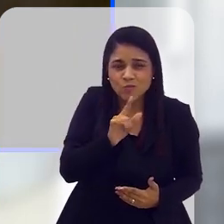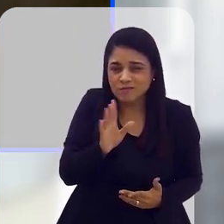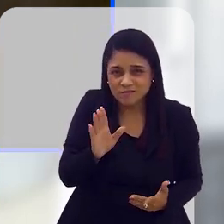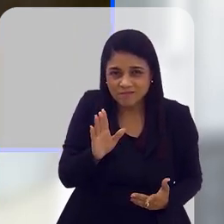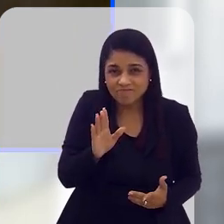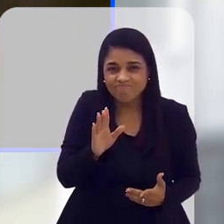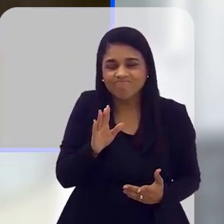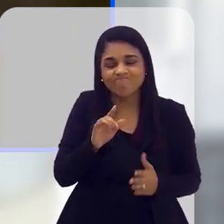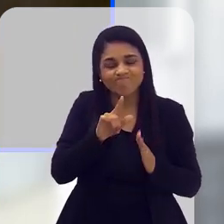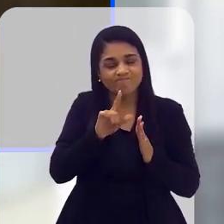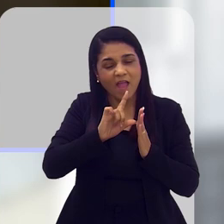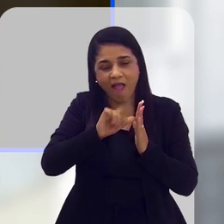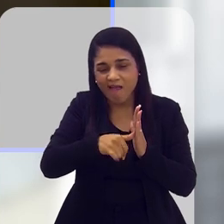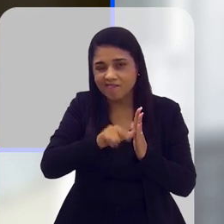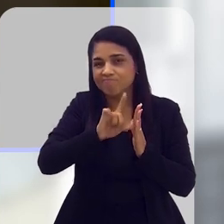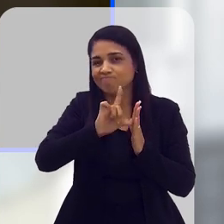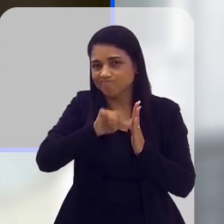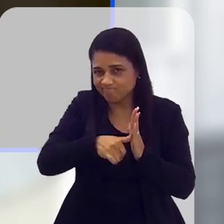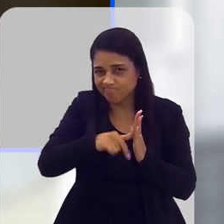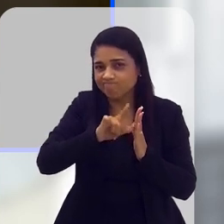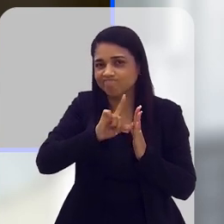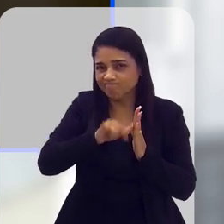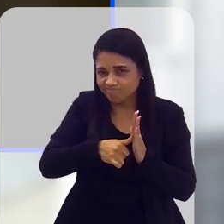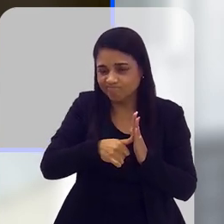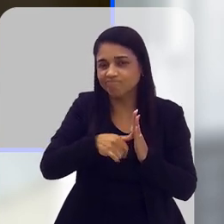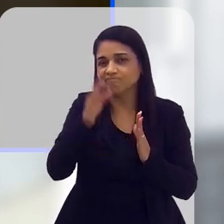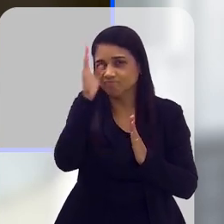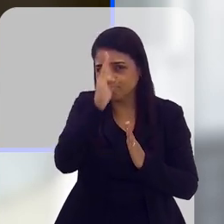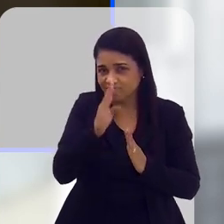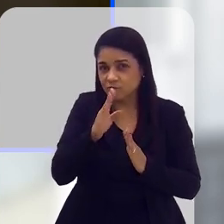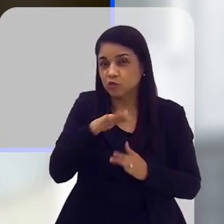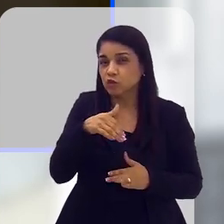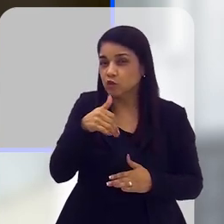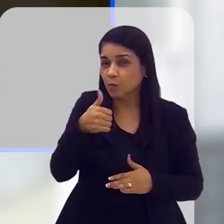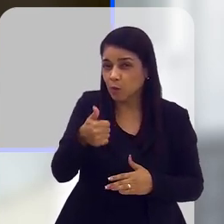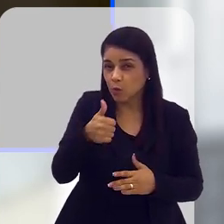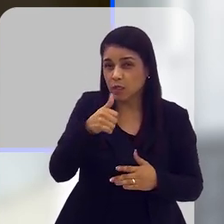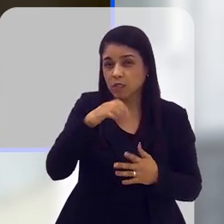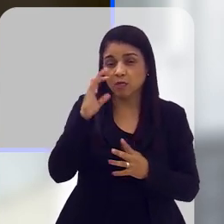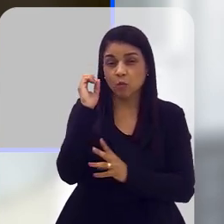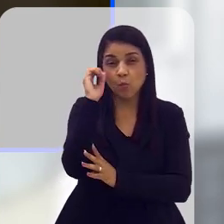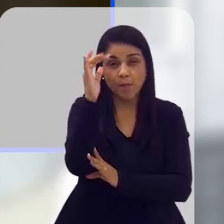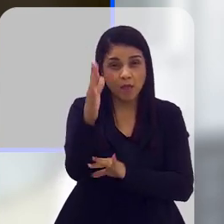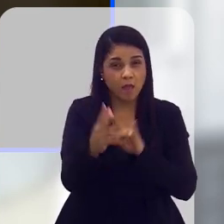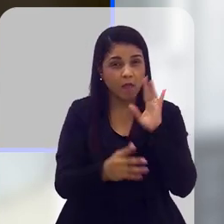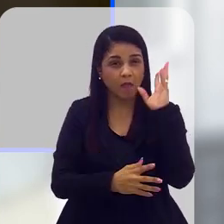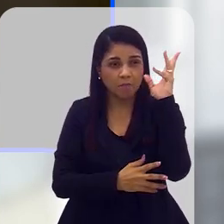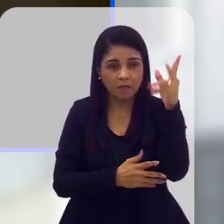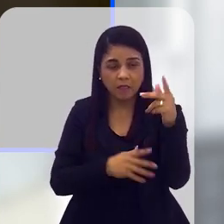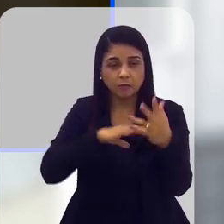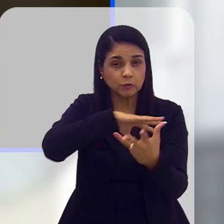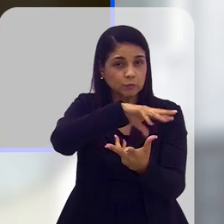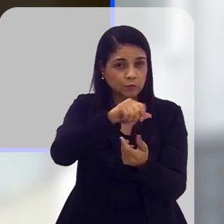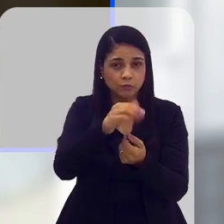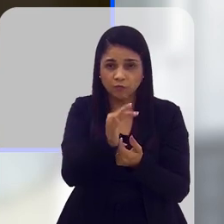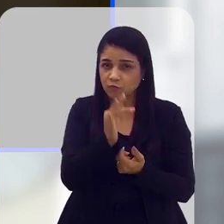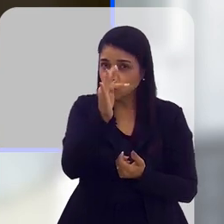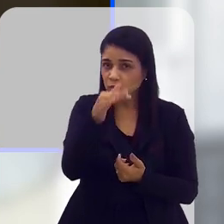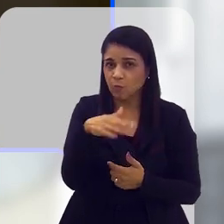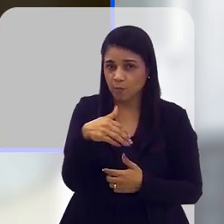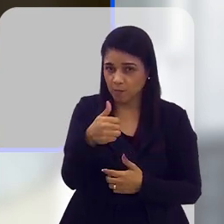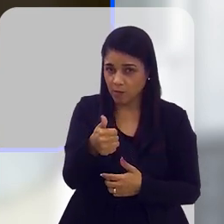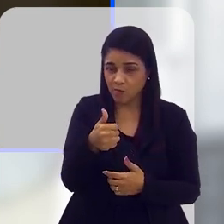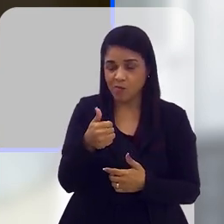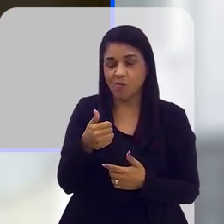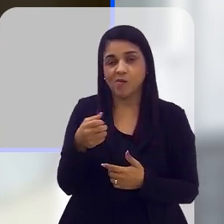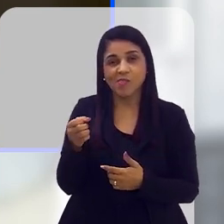Então, assim, a gente ainda está muito aquém, muito aquém, do que poderia fazer, realmente, de melhorias para contribuir para um mundo